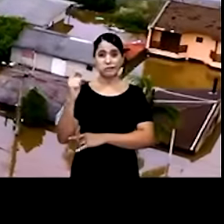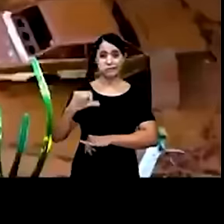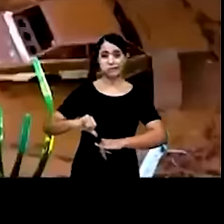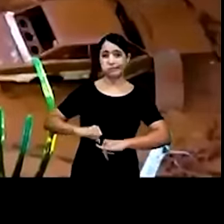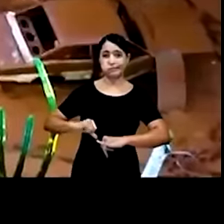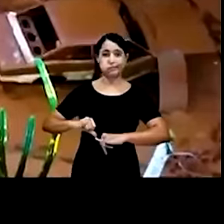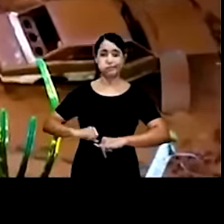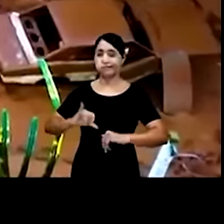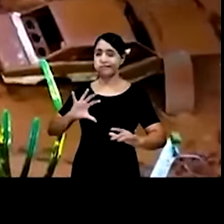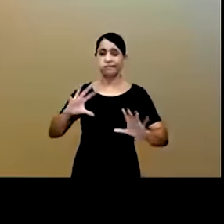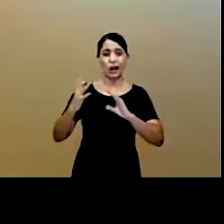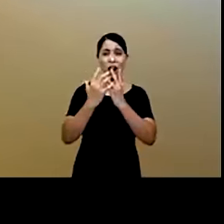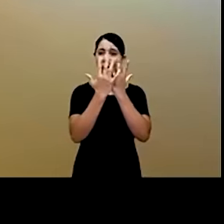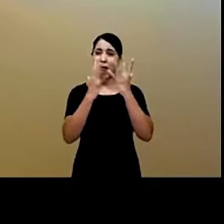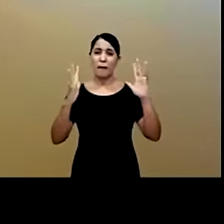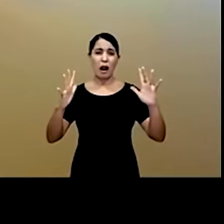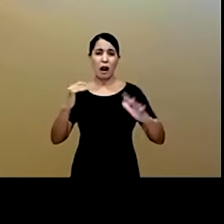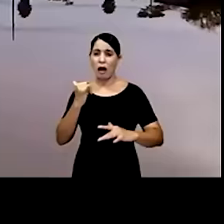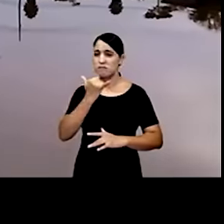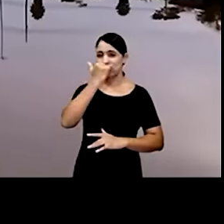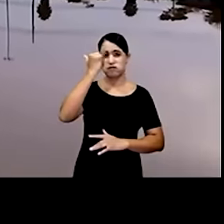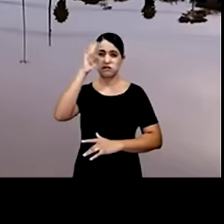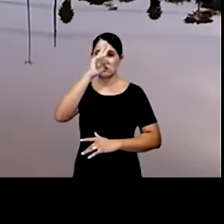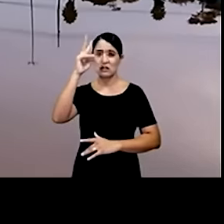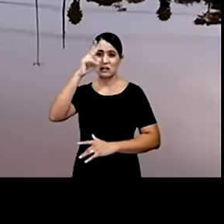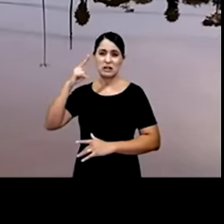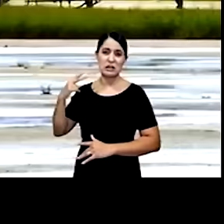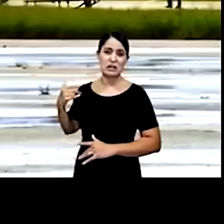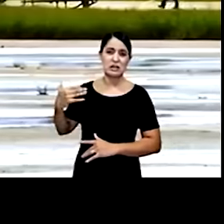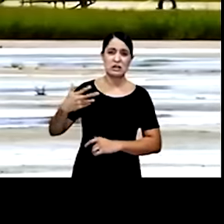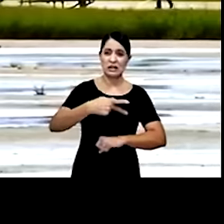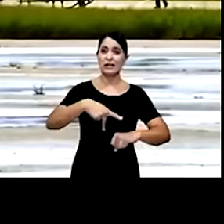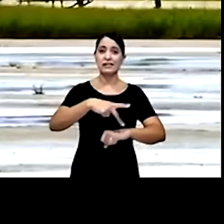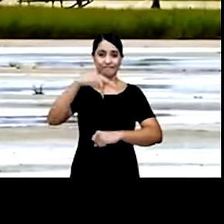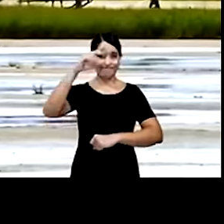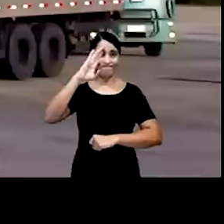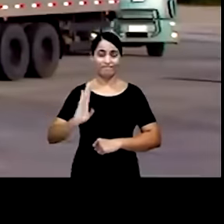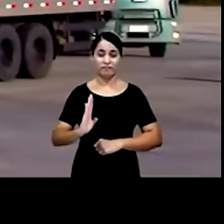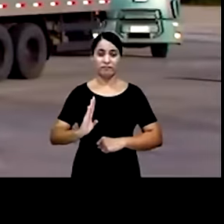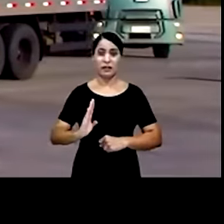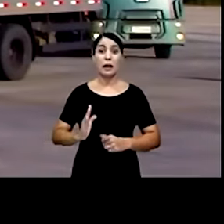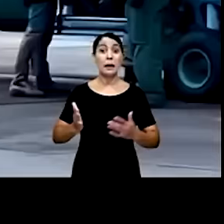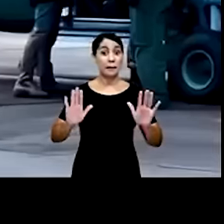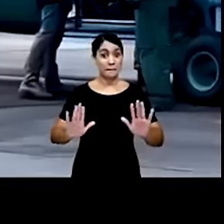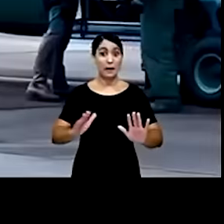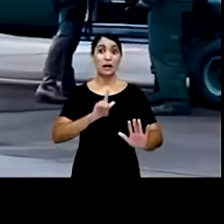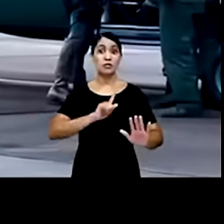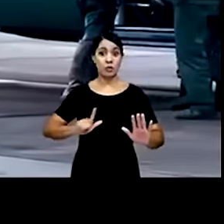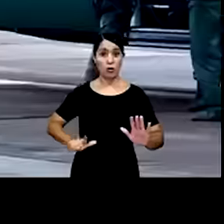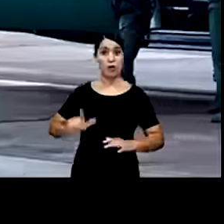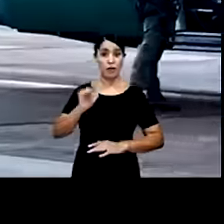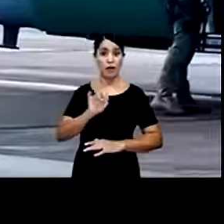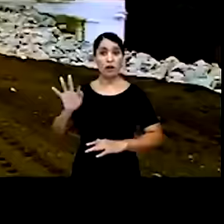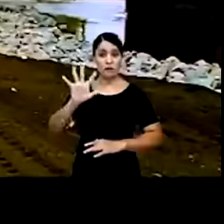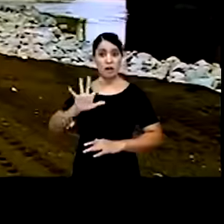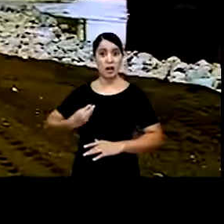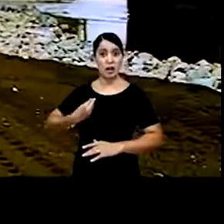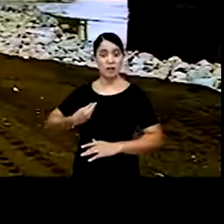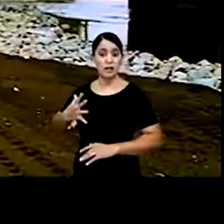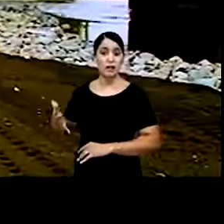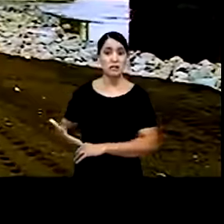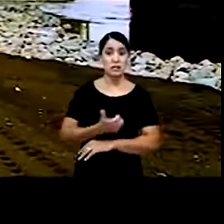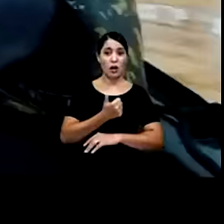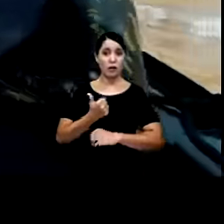enfrenta um dos maiores desastres ambientais da história do e o governo federal não mede esforços para salvar vidas e